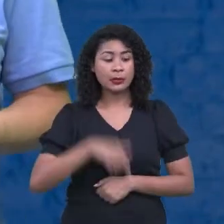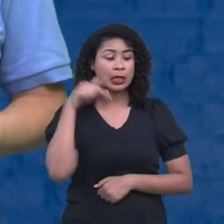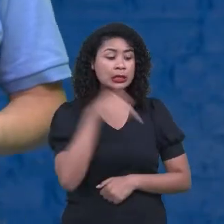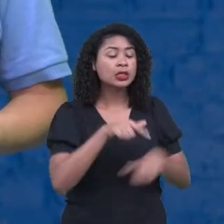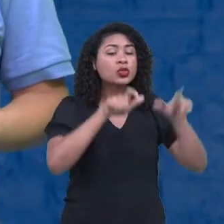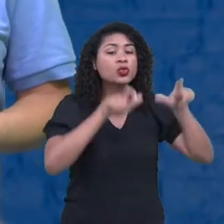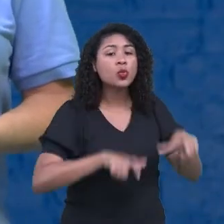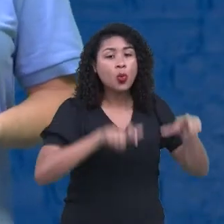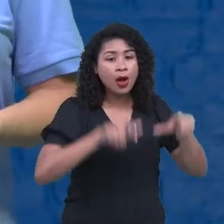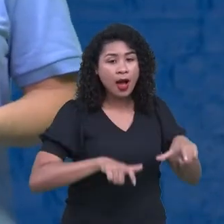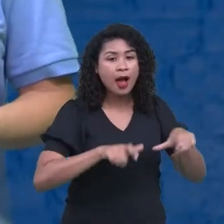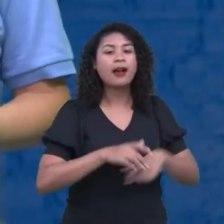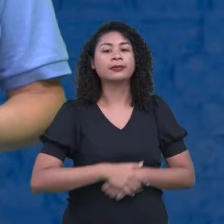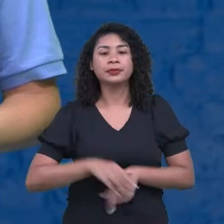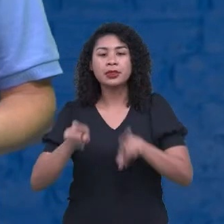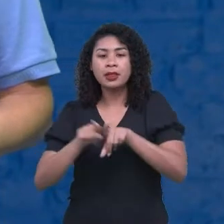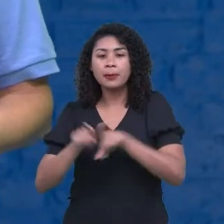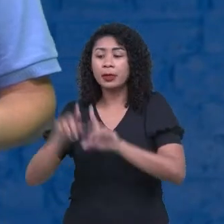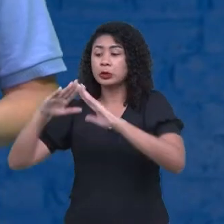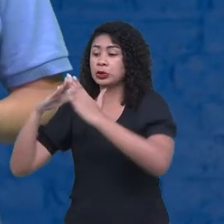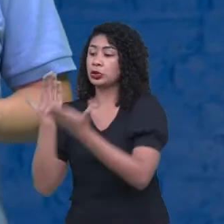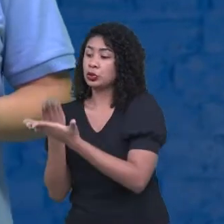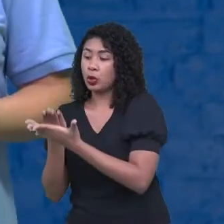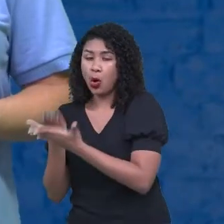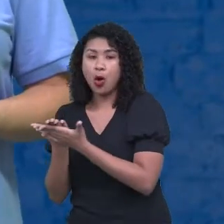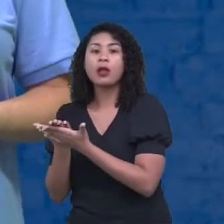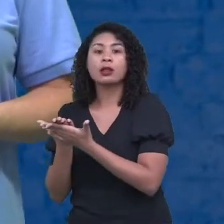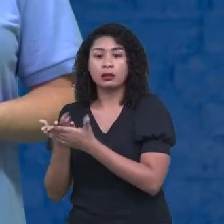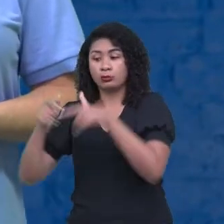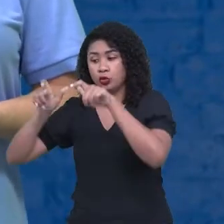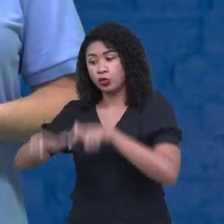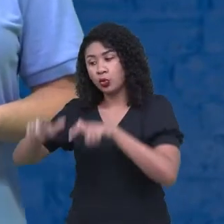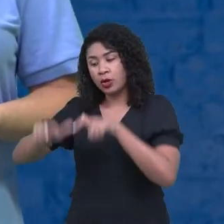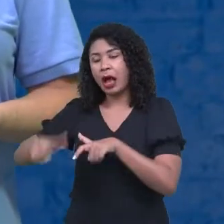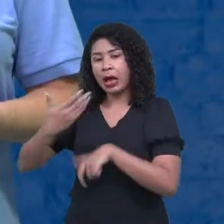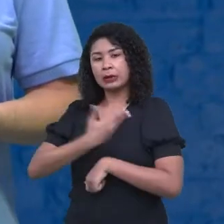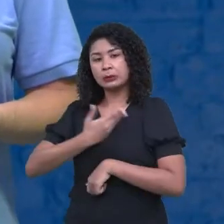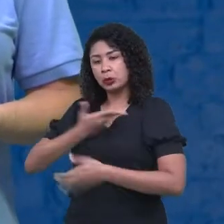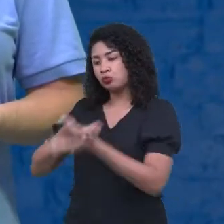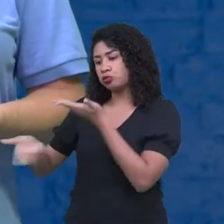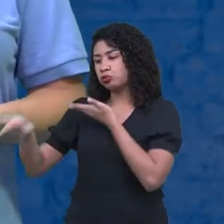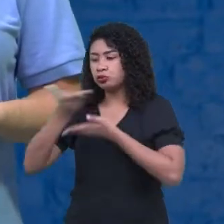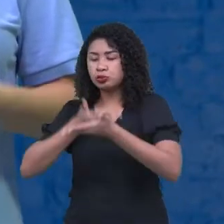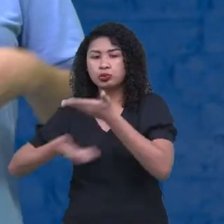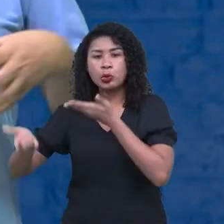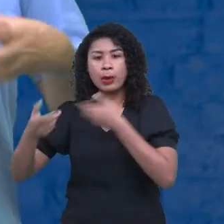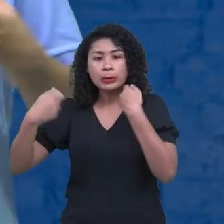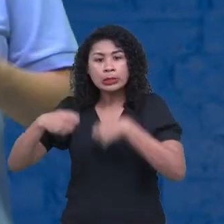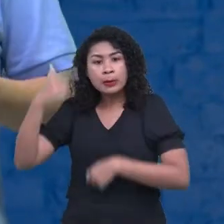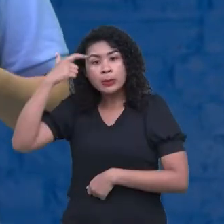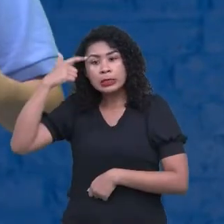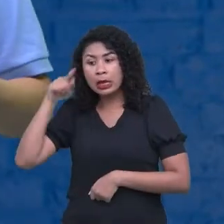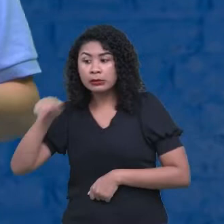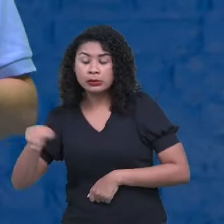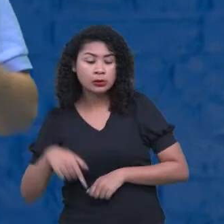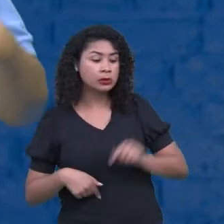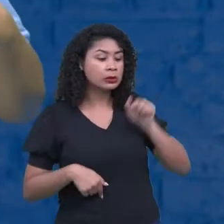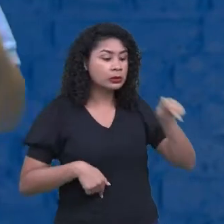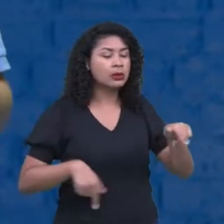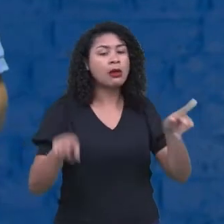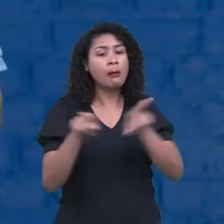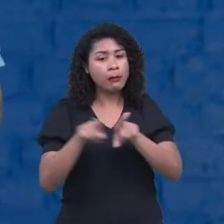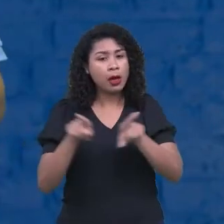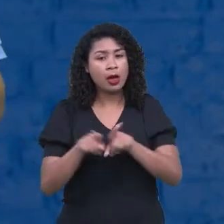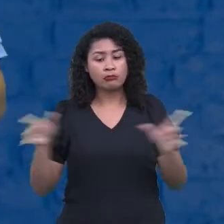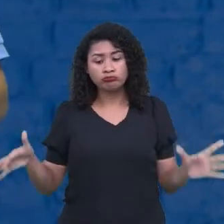O ambiente da escola. O ambiente onde eu estou inserido com os meus amigos. É isso que eu tenho que pensar. Eles estão interligados.